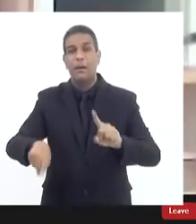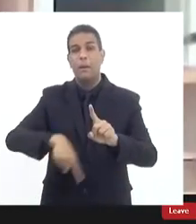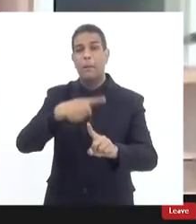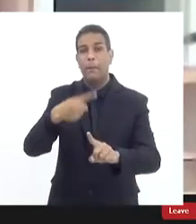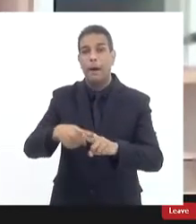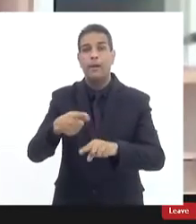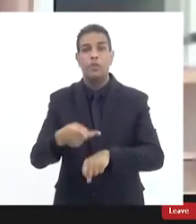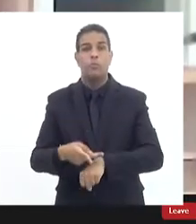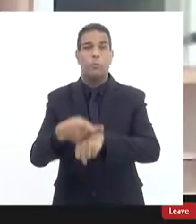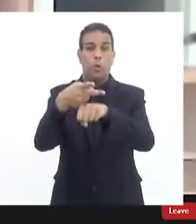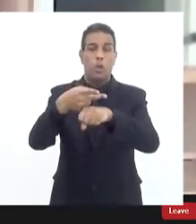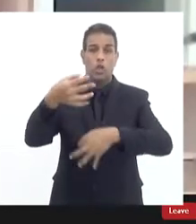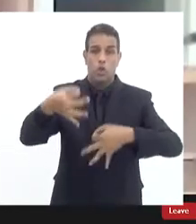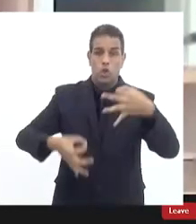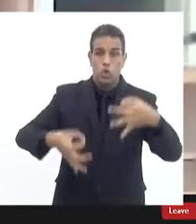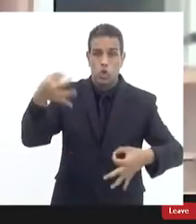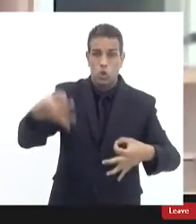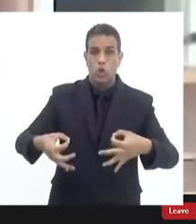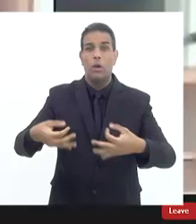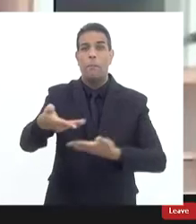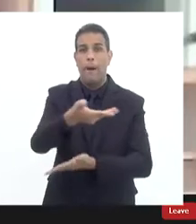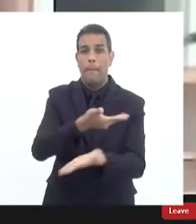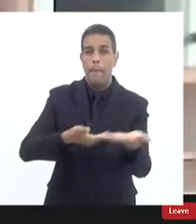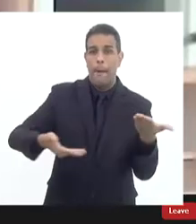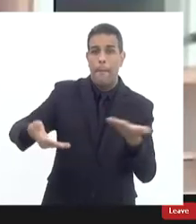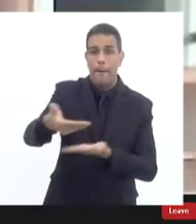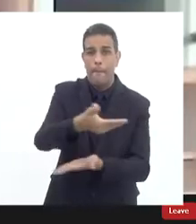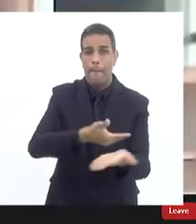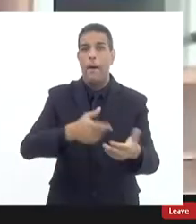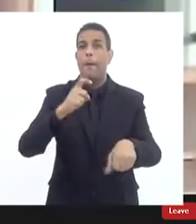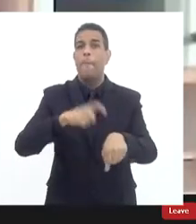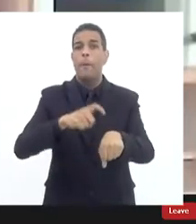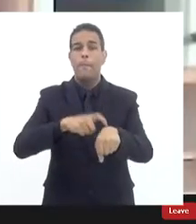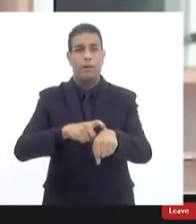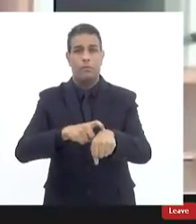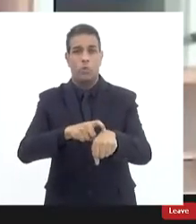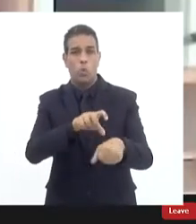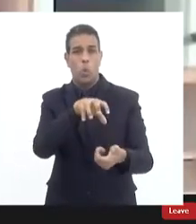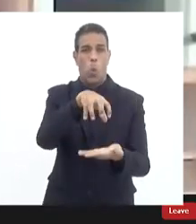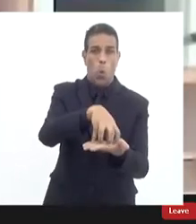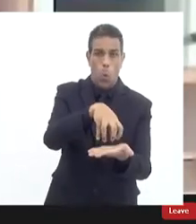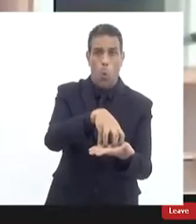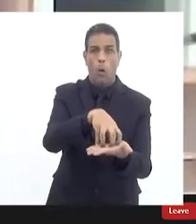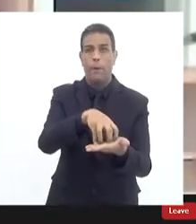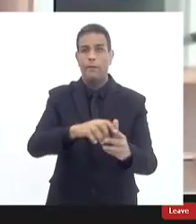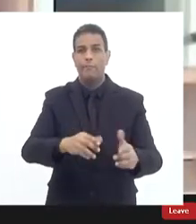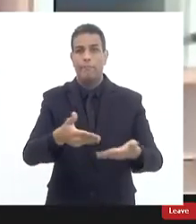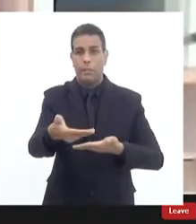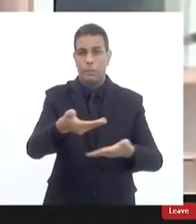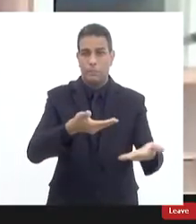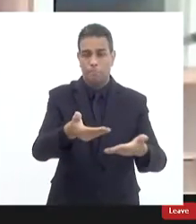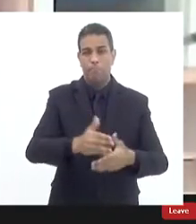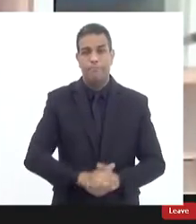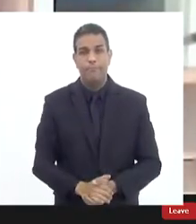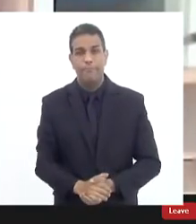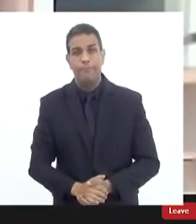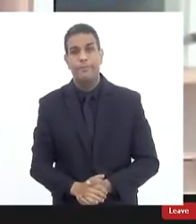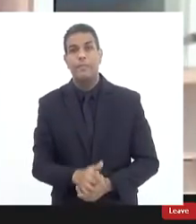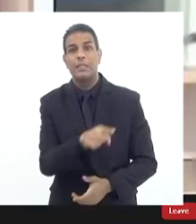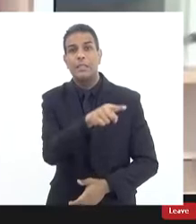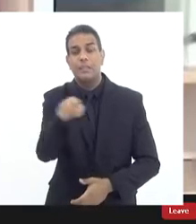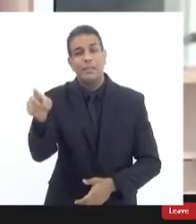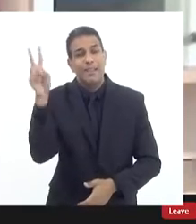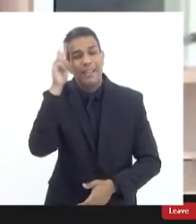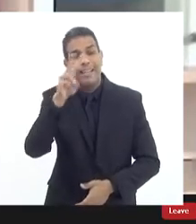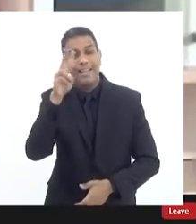de justiça intercalando essa escala do plantão nós contamos até então desde a sua